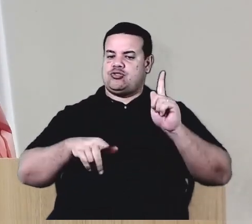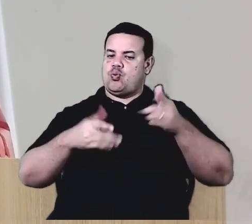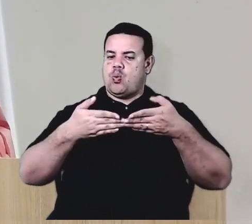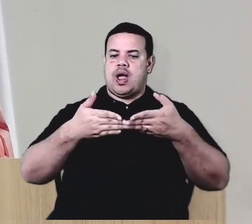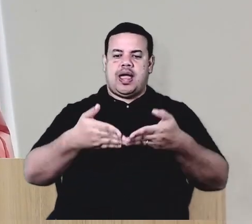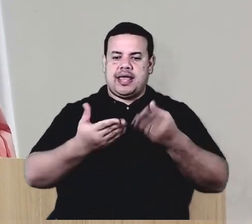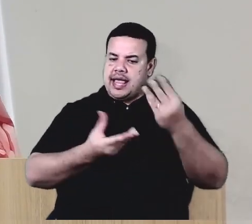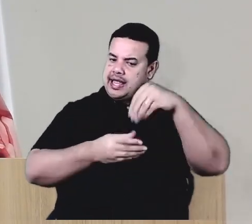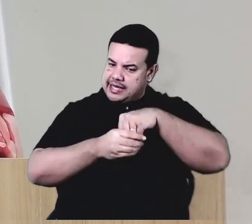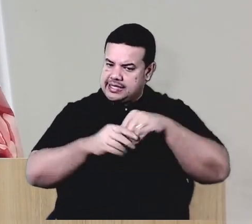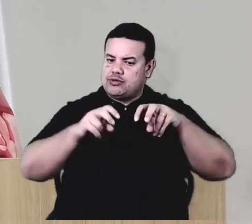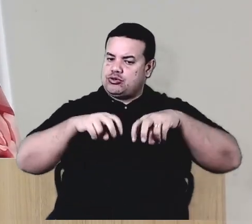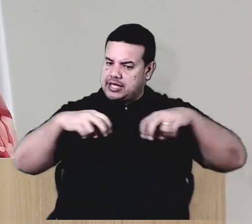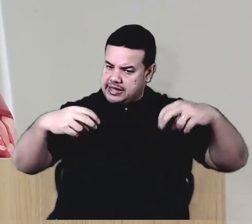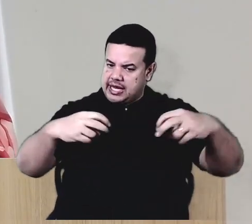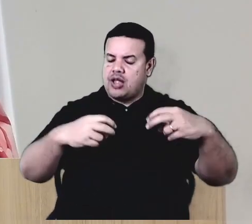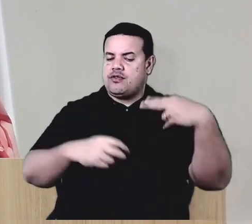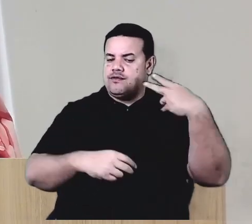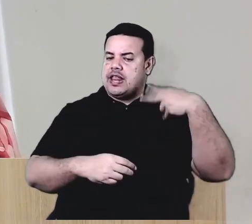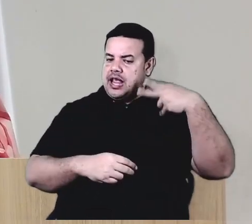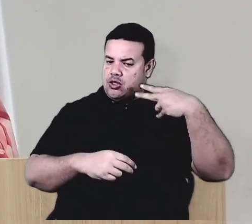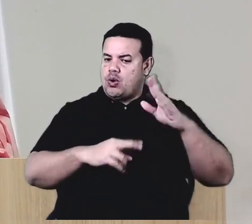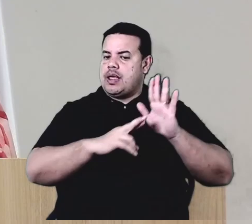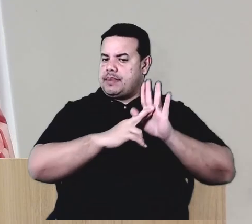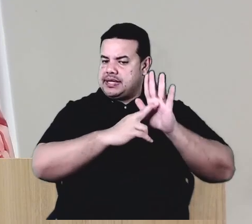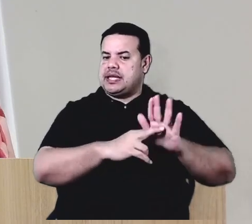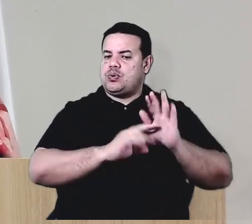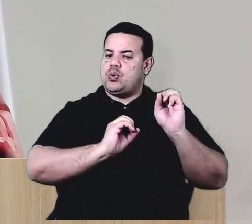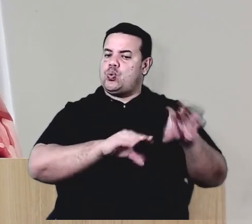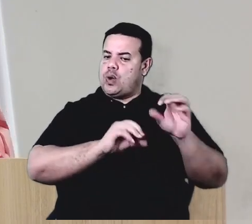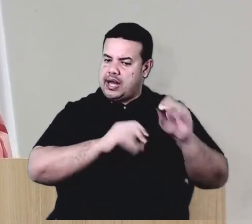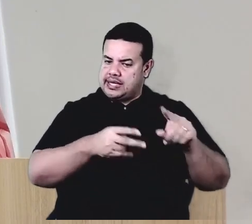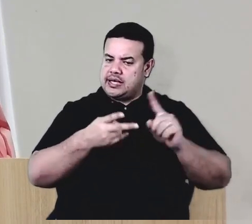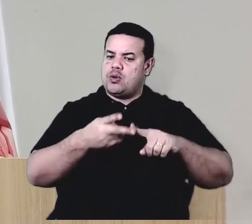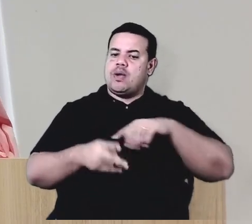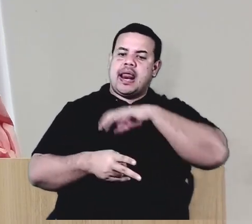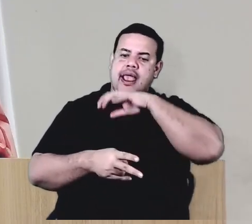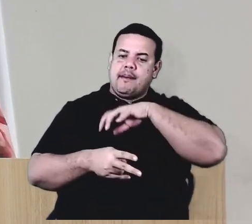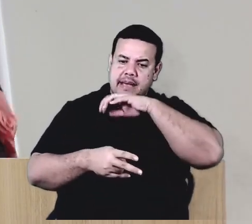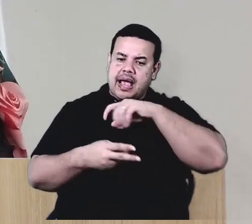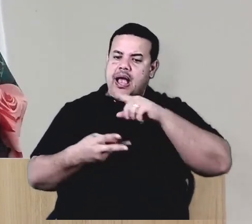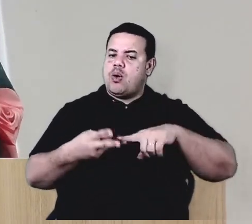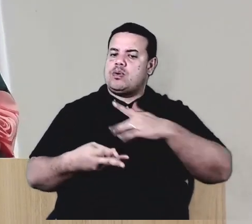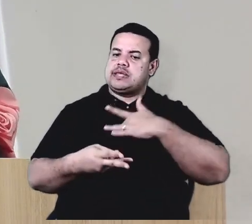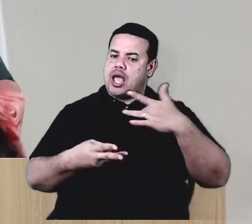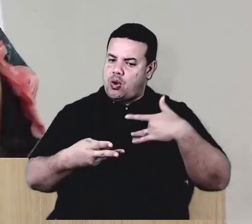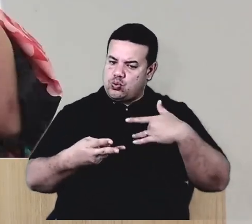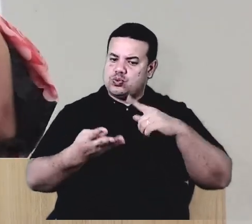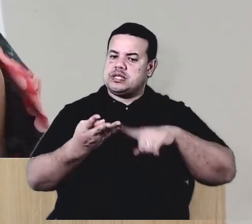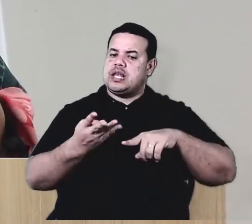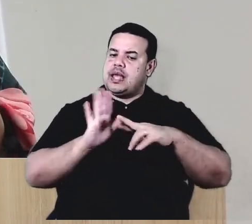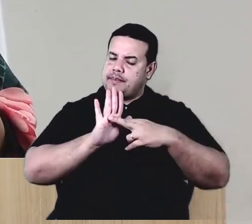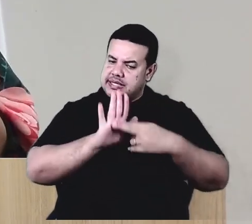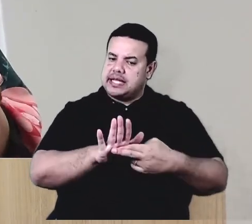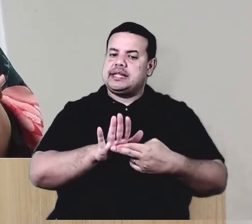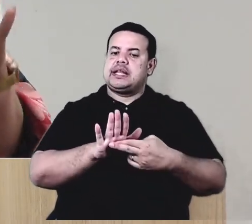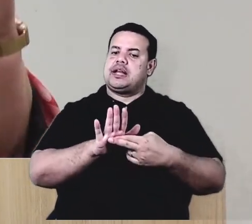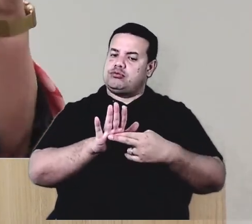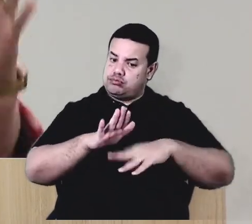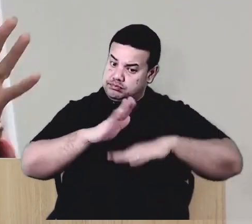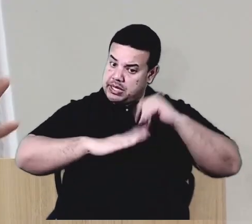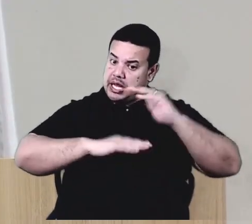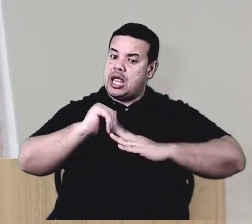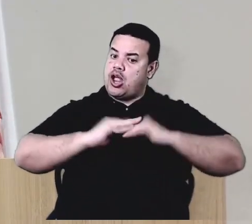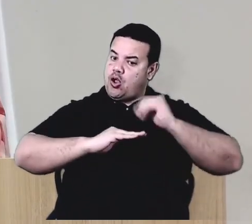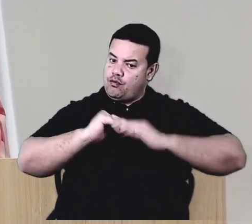sentado vereadores representando educação, vereadores representando causa animal, vereadores representando a saúde, representando e fazendo. Não é